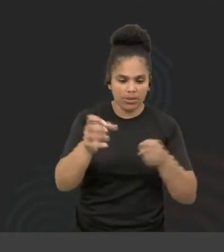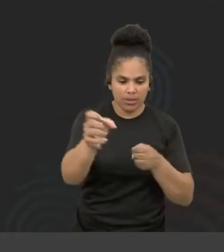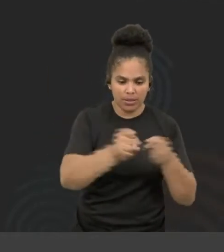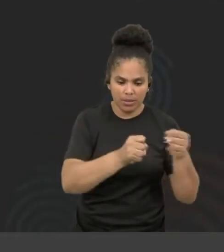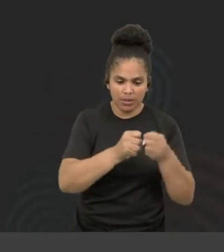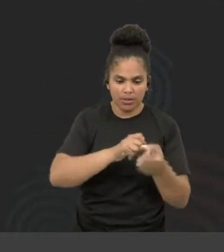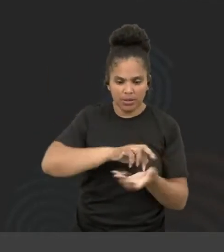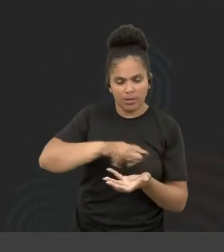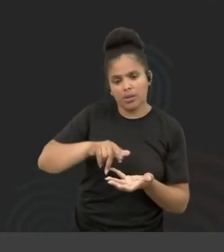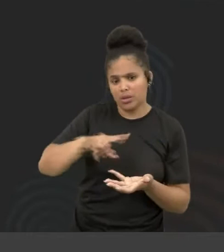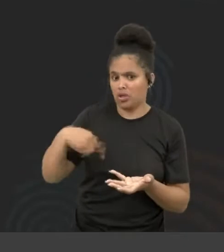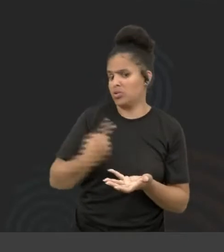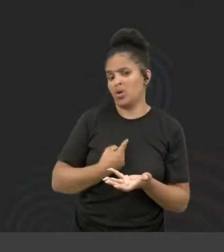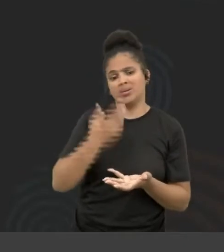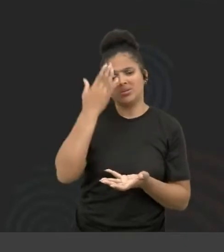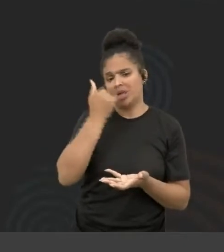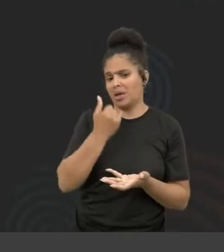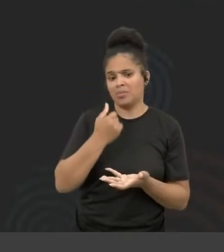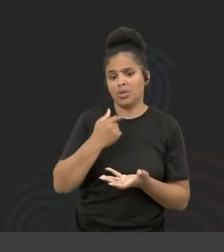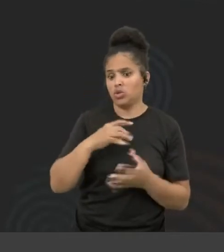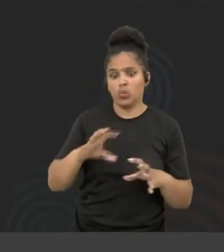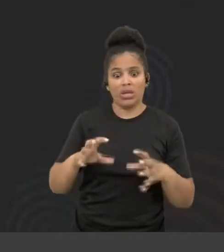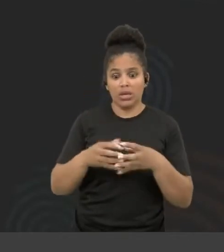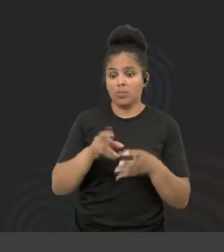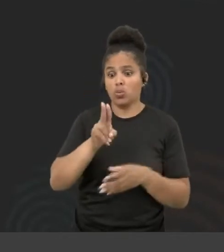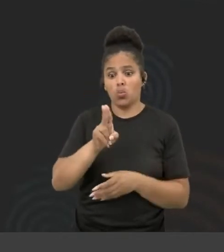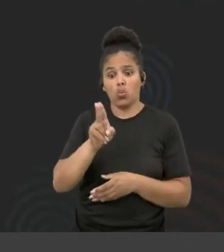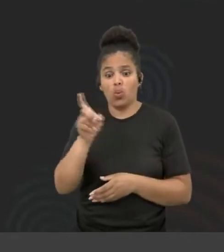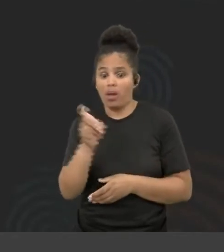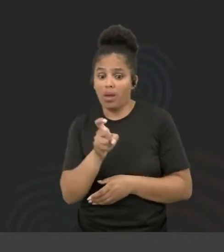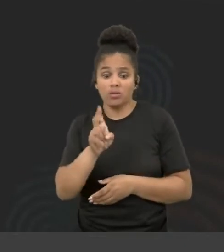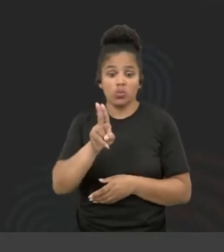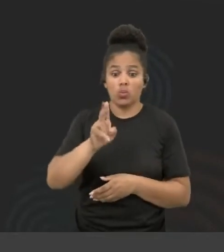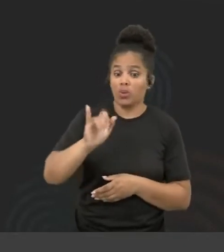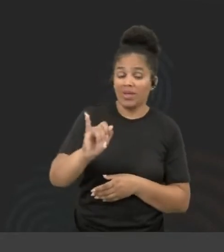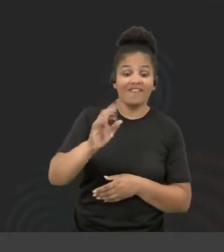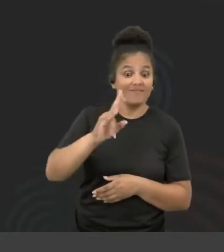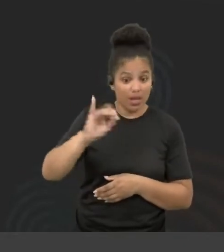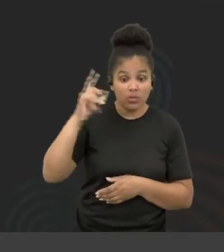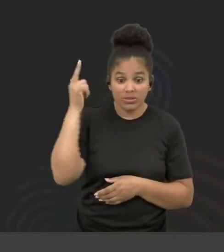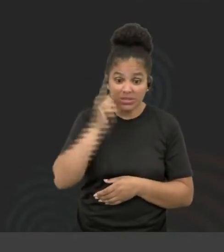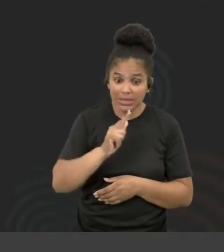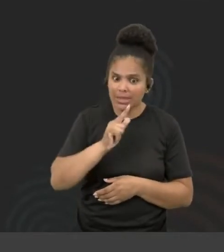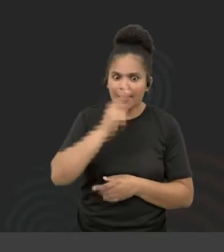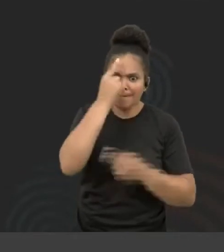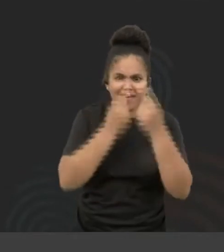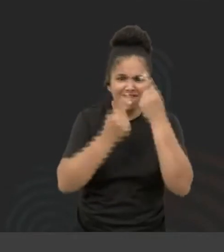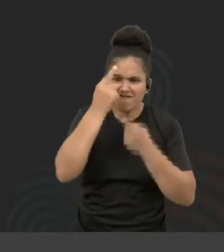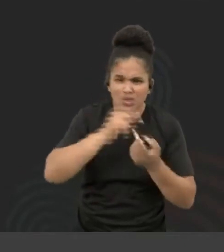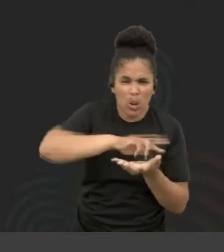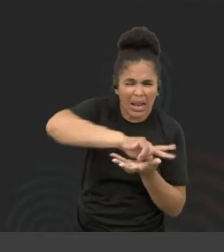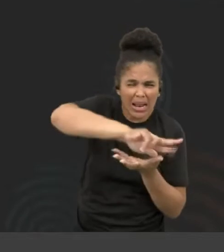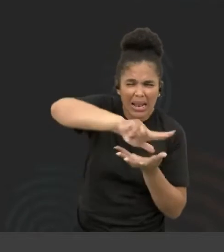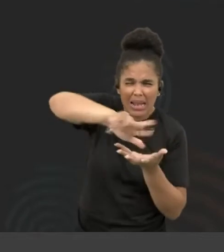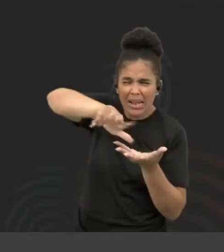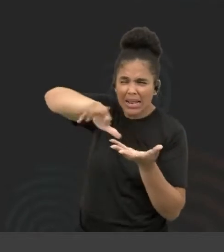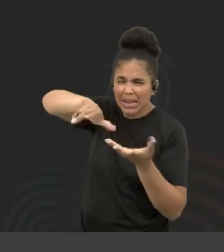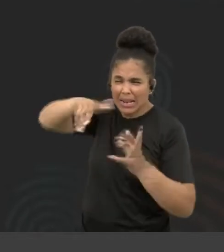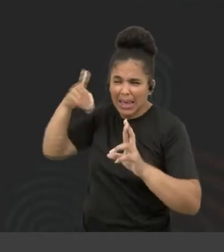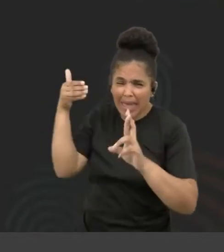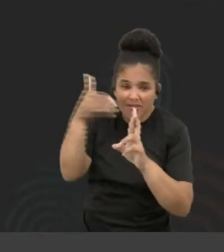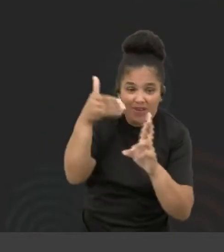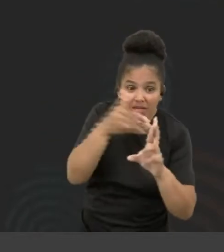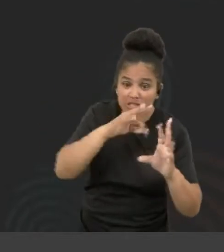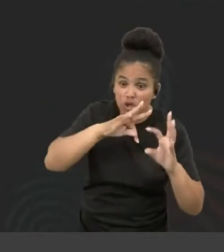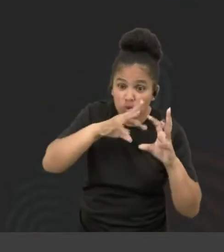apoliana de achar que em um time de UX writing, a gente vai conseguir ter todas as referências, todas as